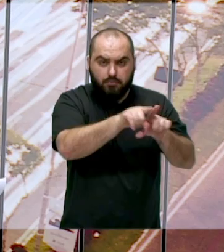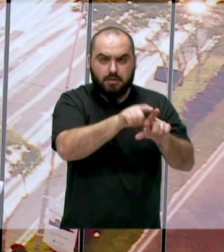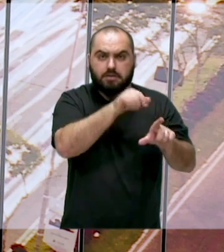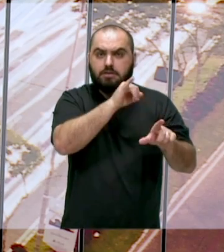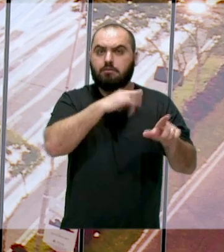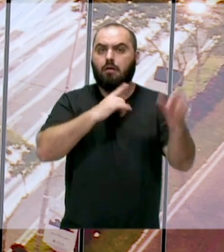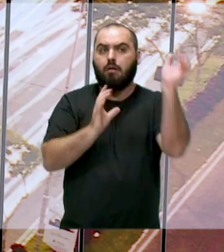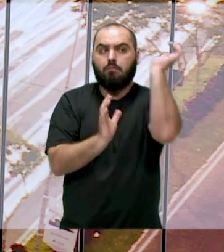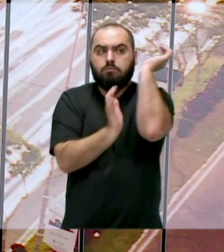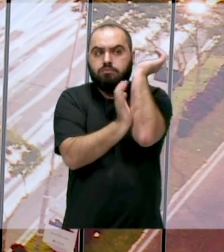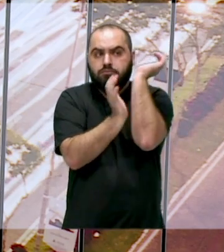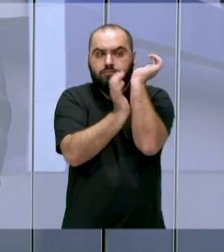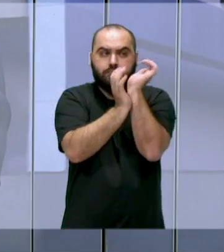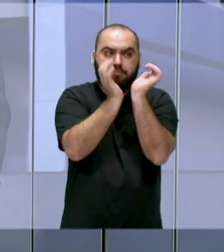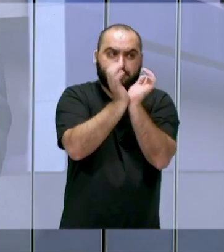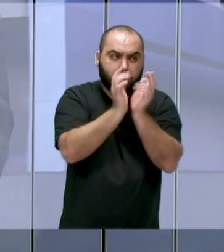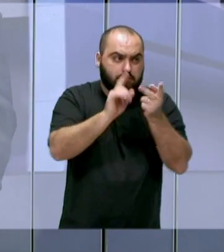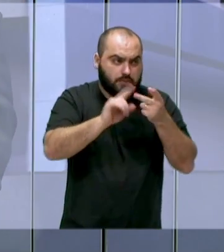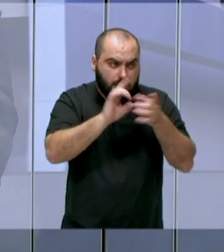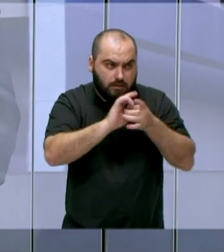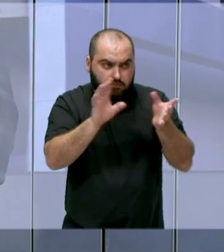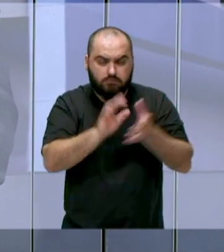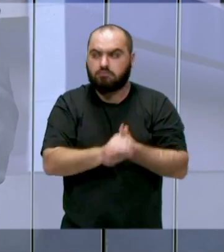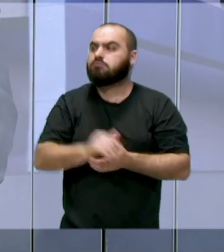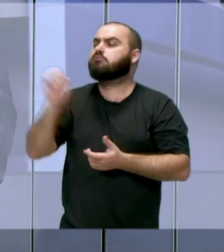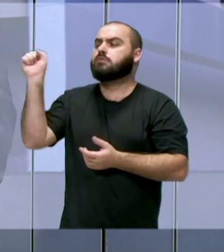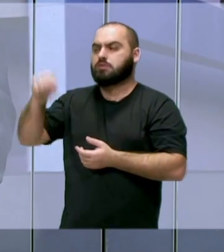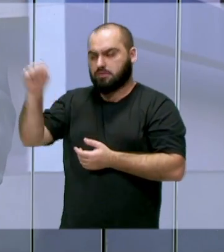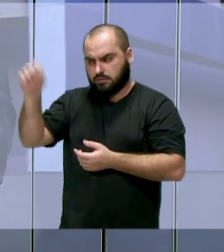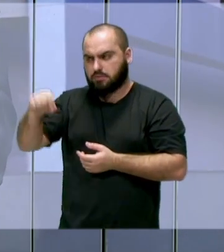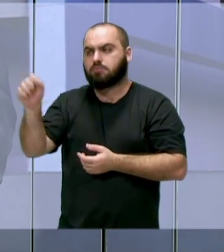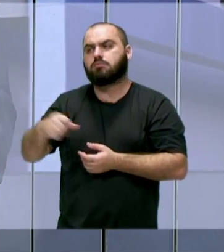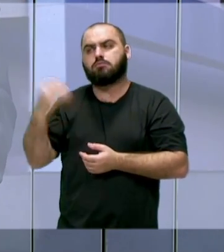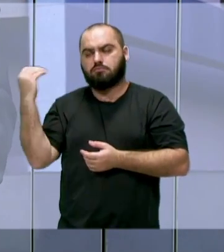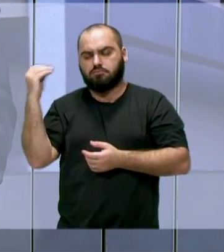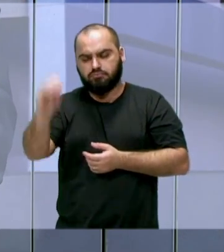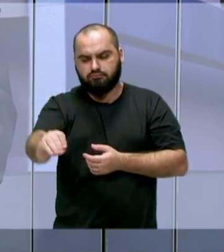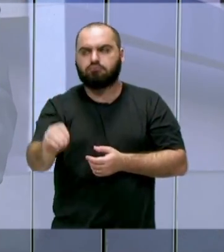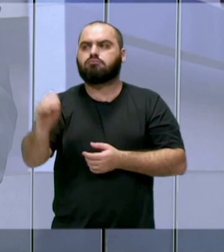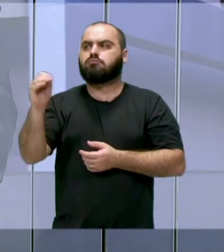burocrático, uma autorização, Isso a gente colocou no nosso requerimento, a gente perguntou,